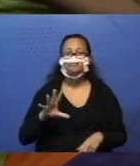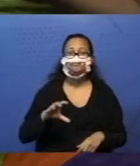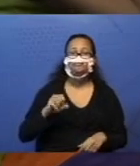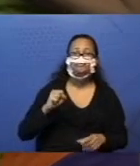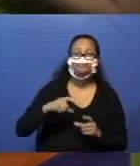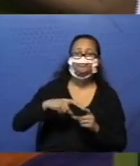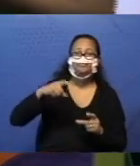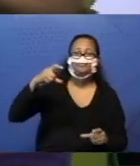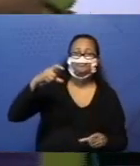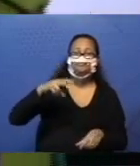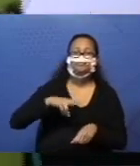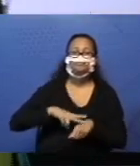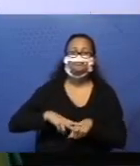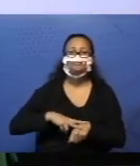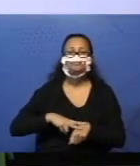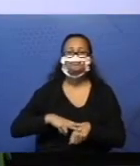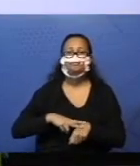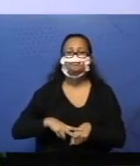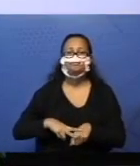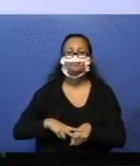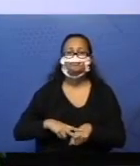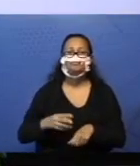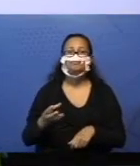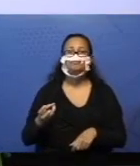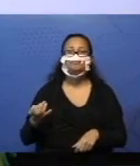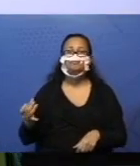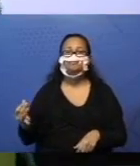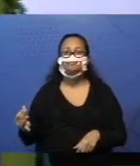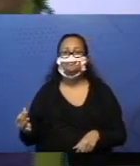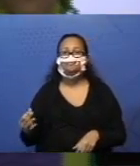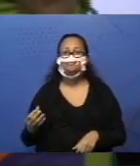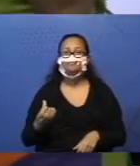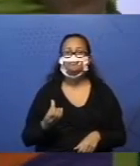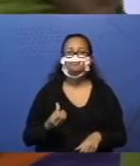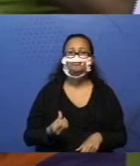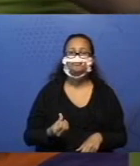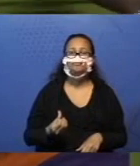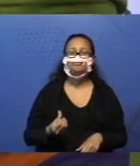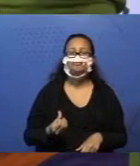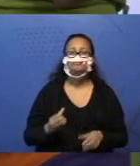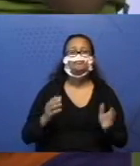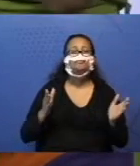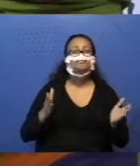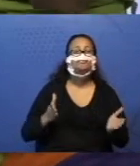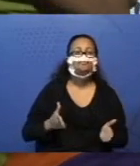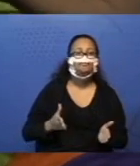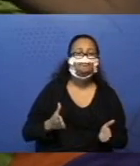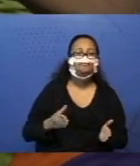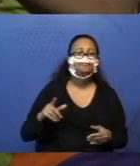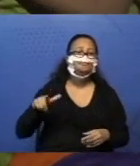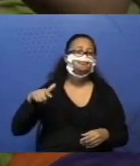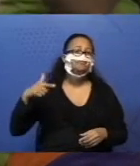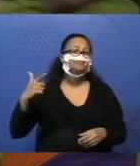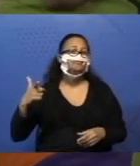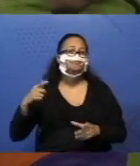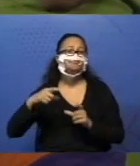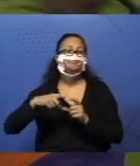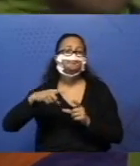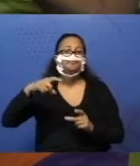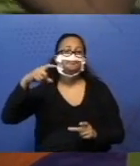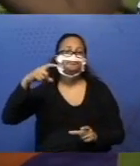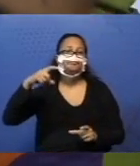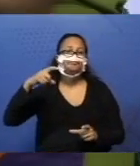verde, que vale 6. E agora, qual é a outra barrinha de